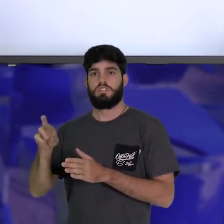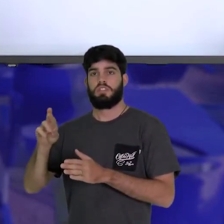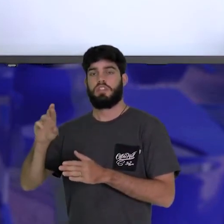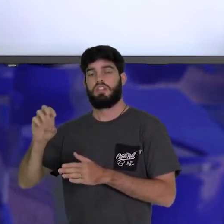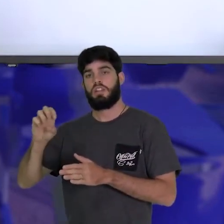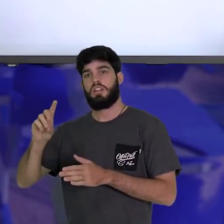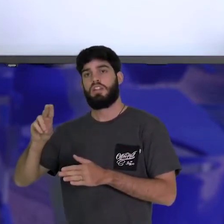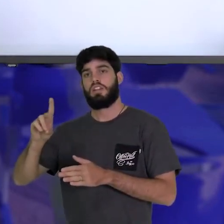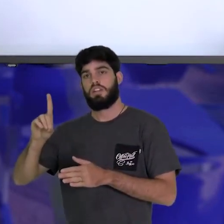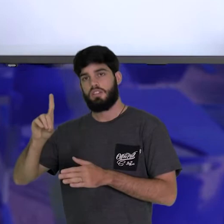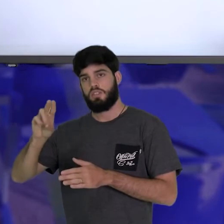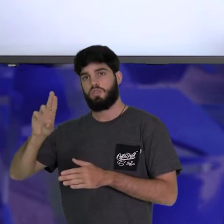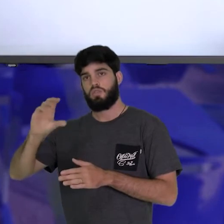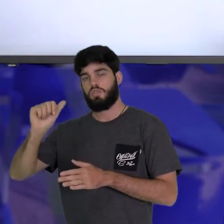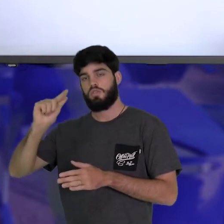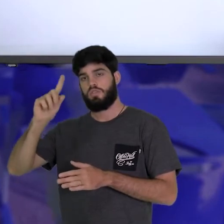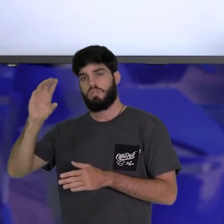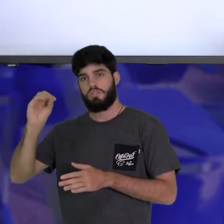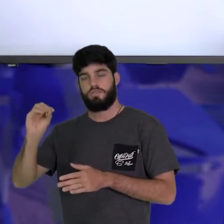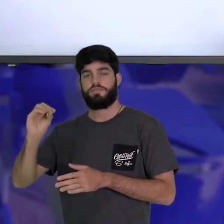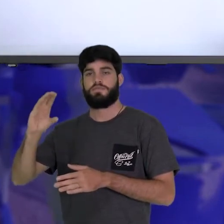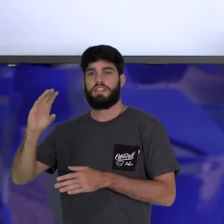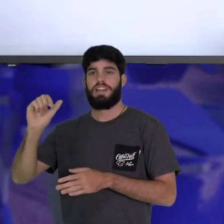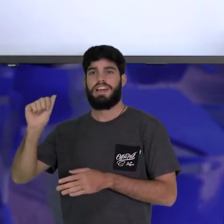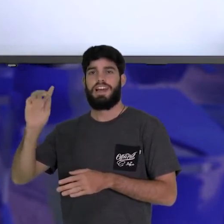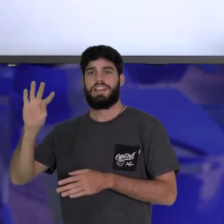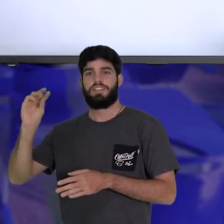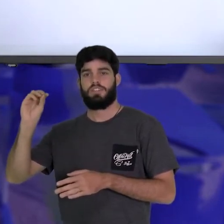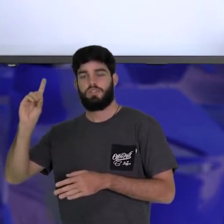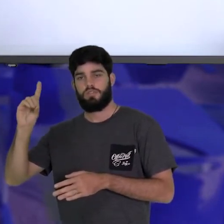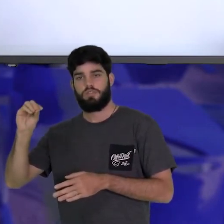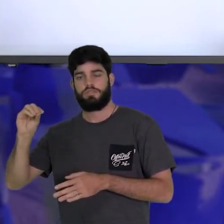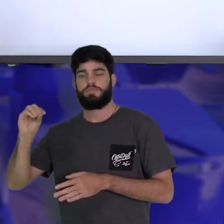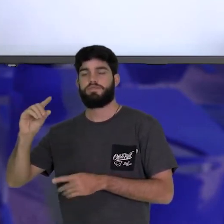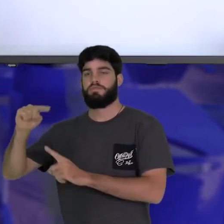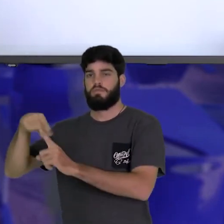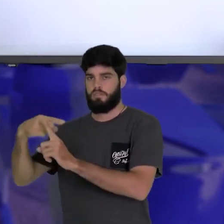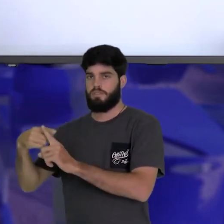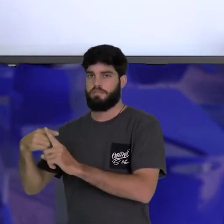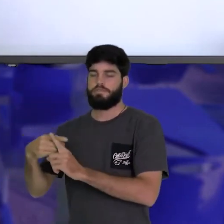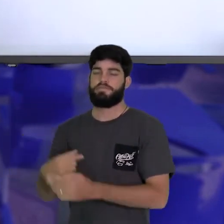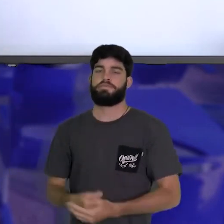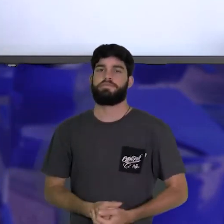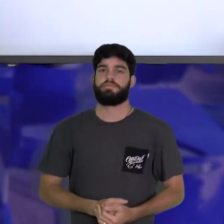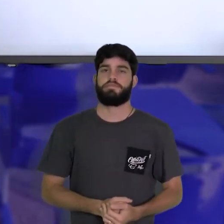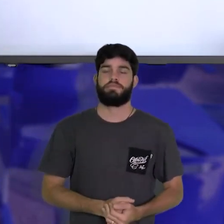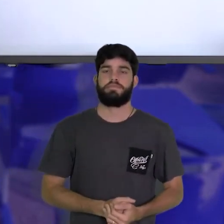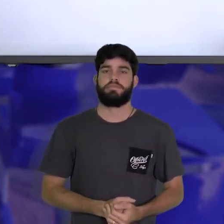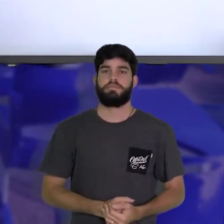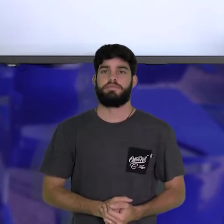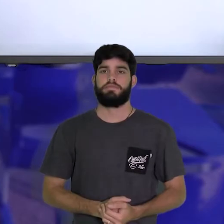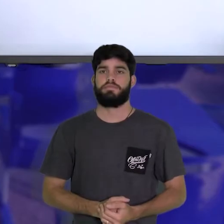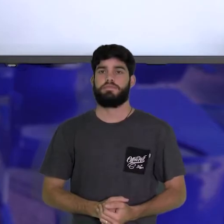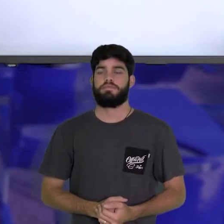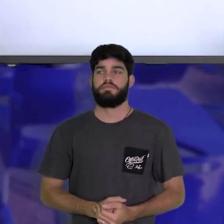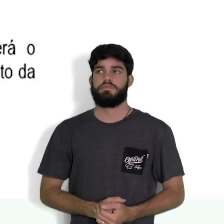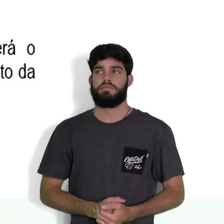redução, é o cátodo, é o polo positivo. Muito bem. Então, para a pilha de Daniel,